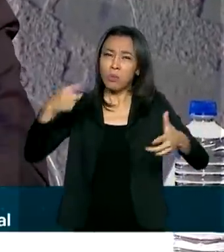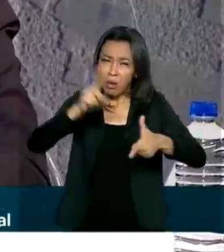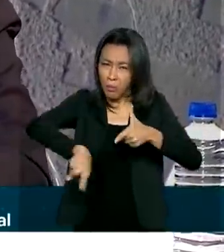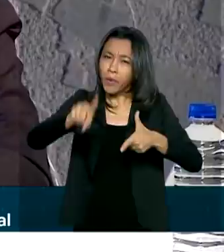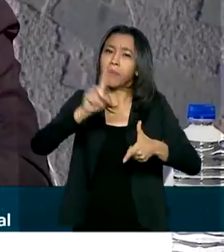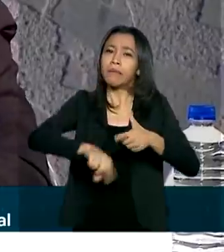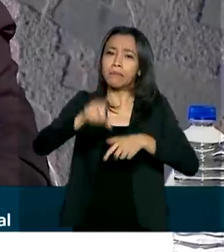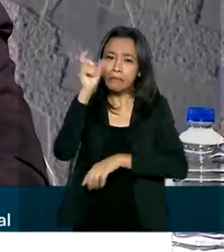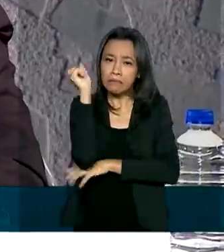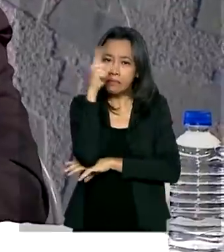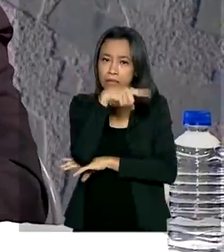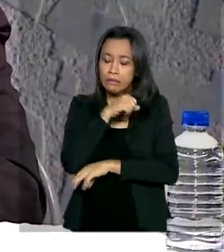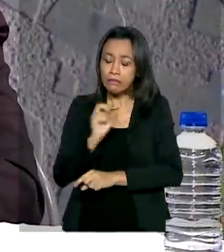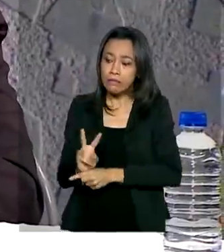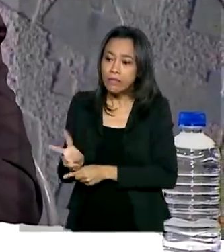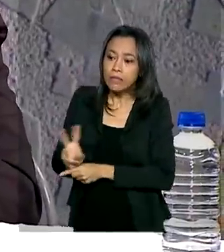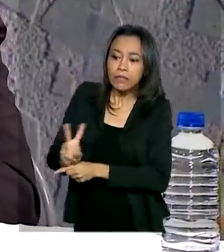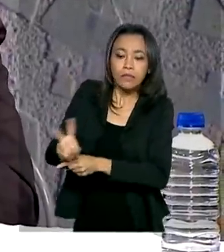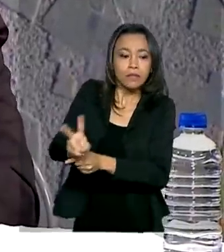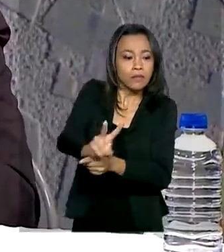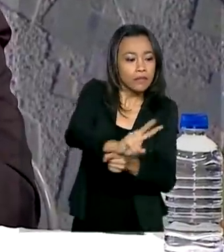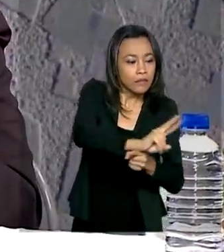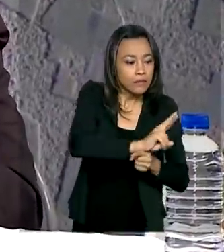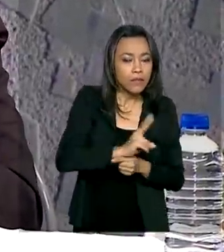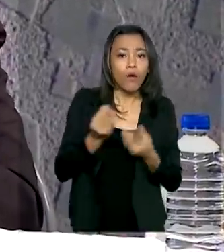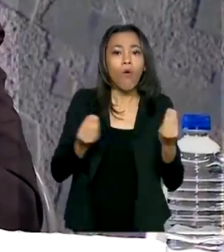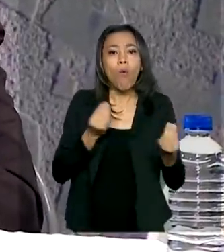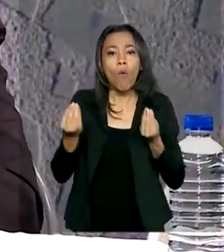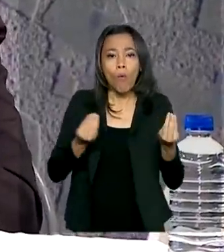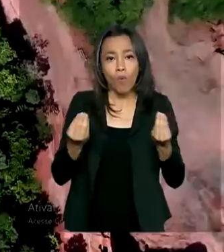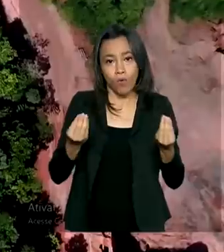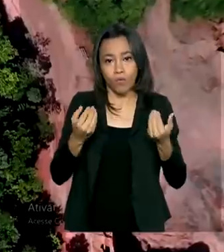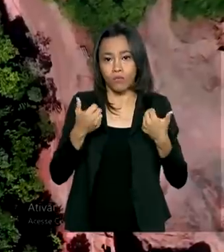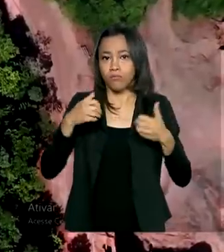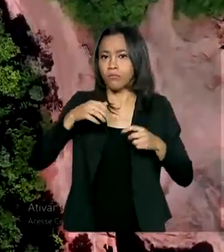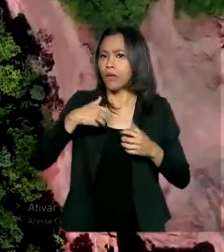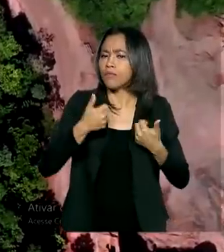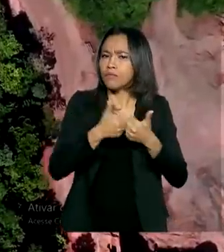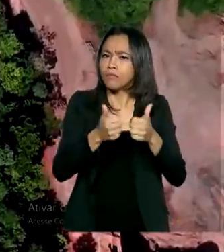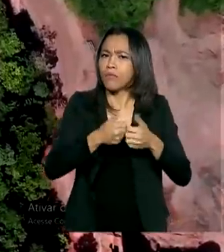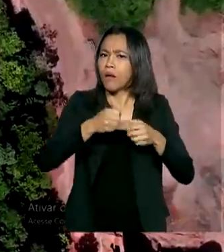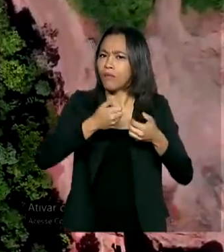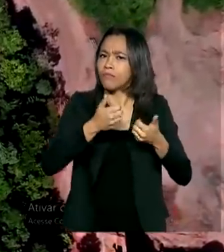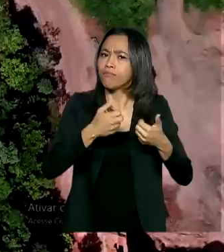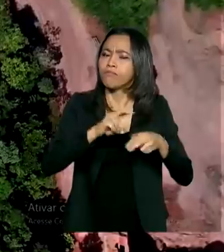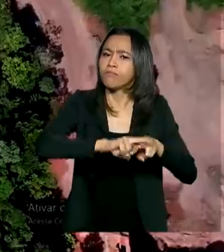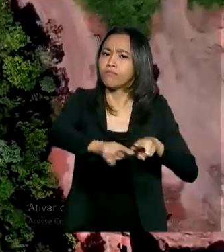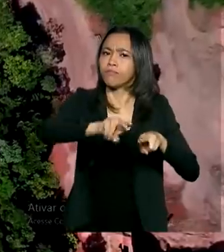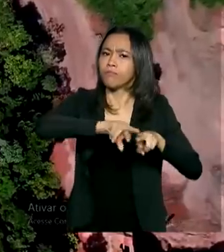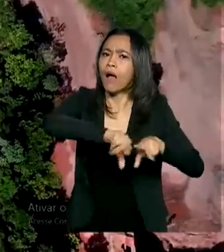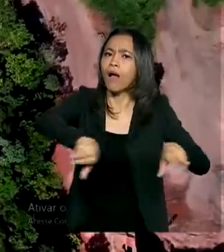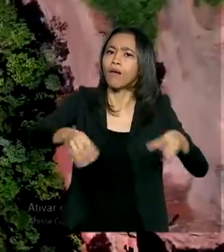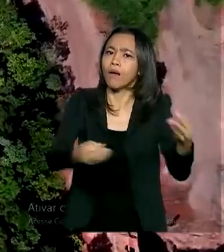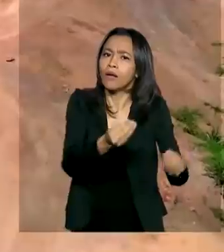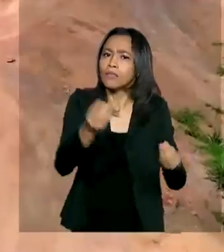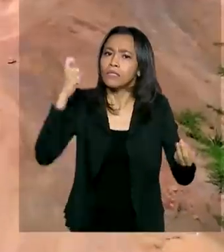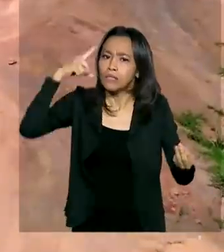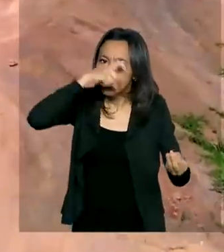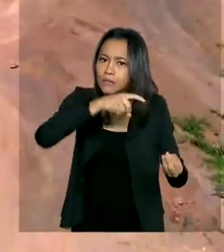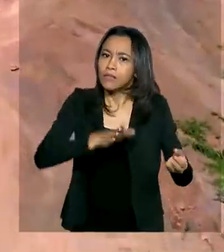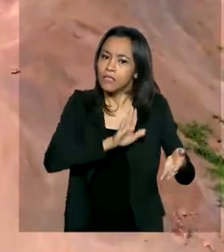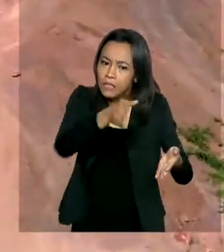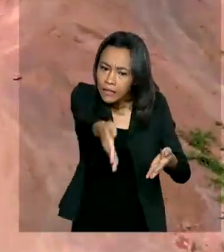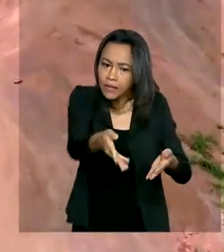fiscalização da Amazônia são meios de transporte. Sobre o desmatamento, o governo reconhece que o